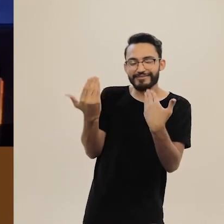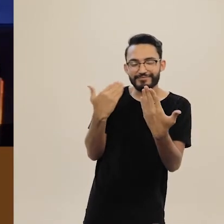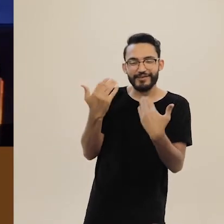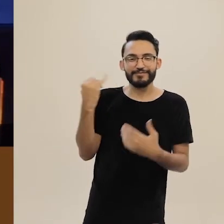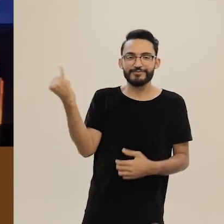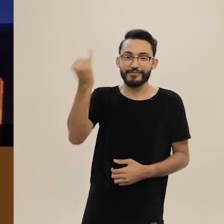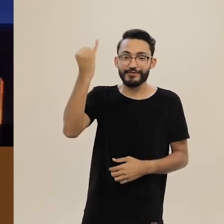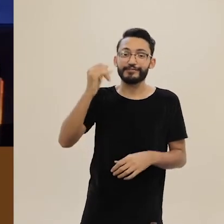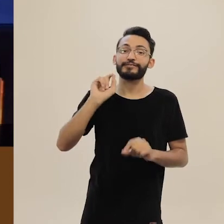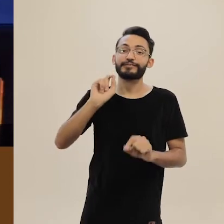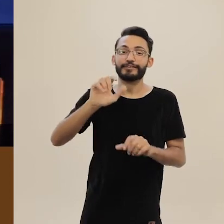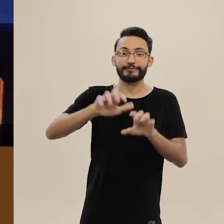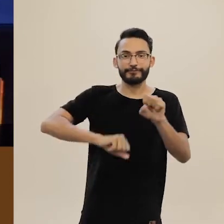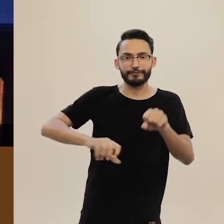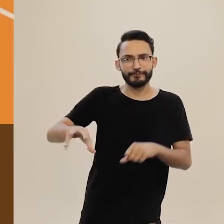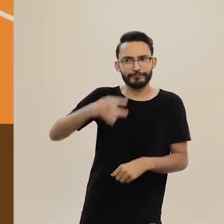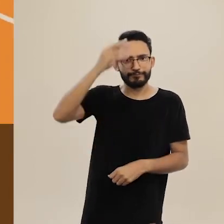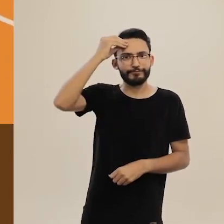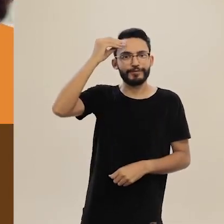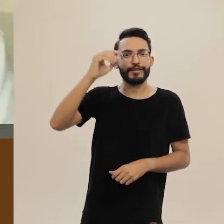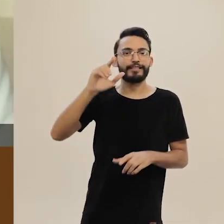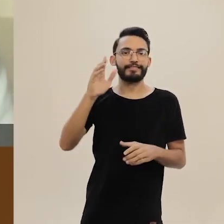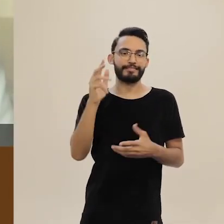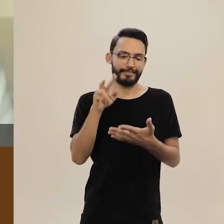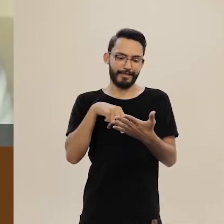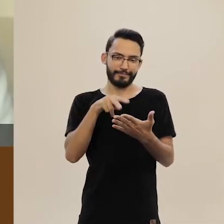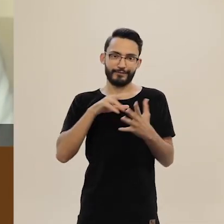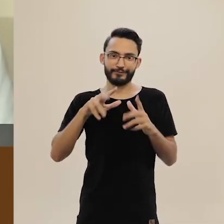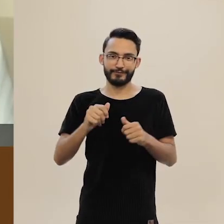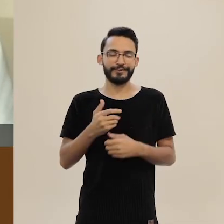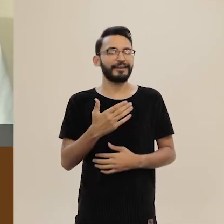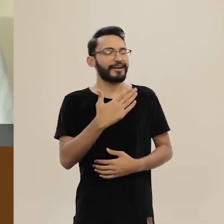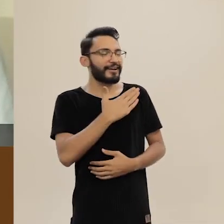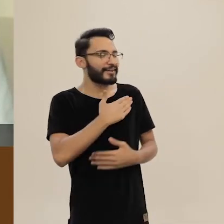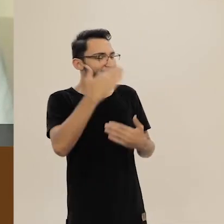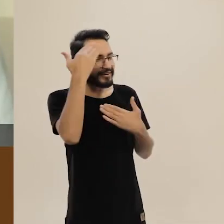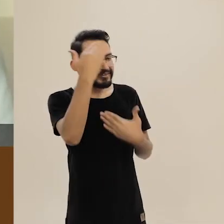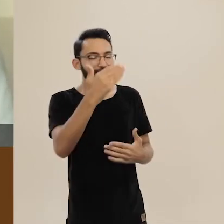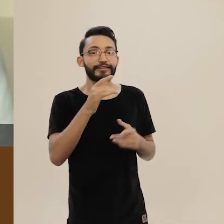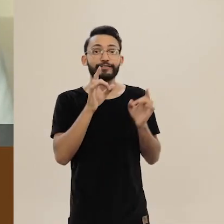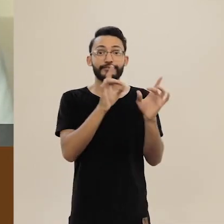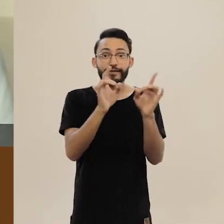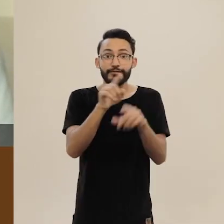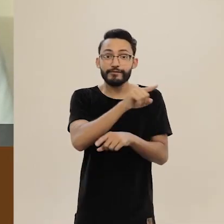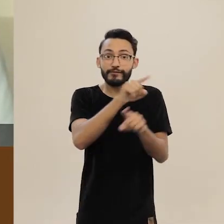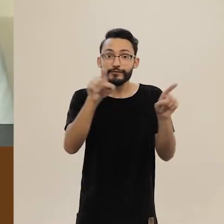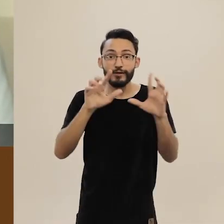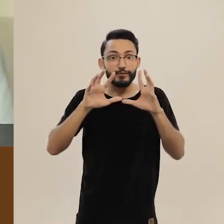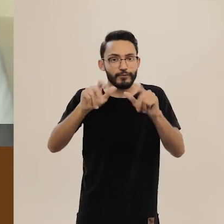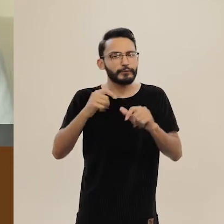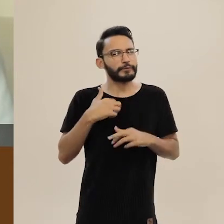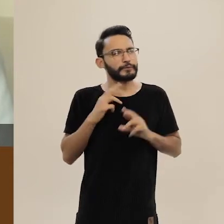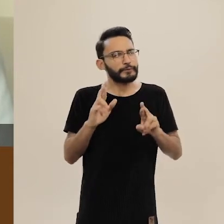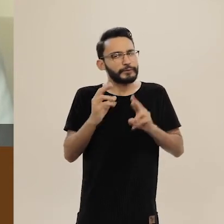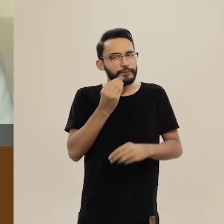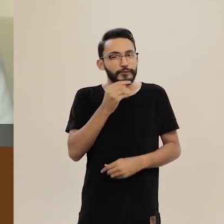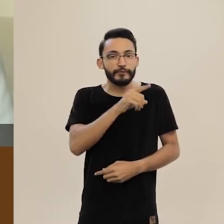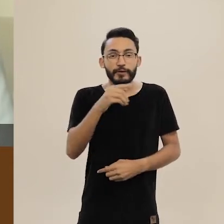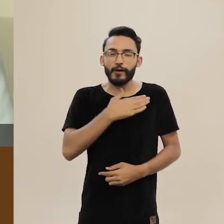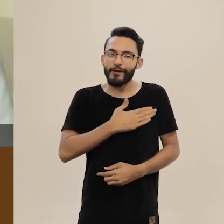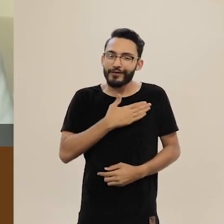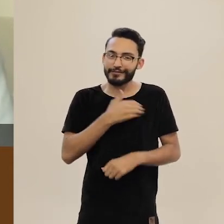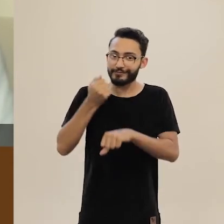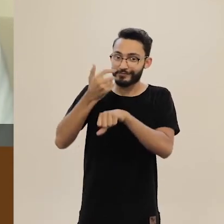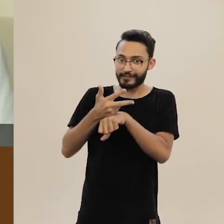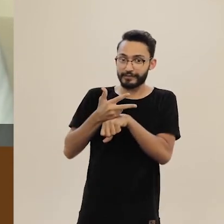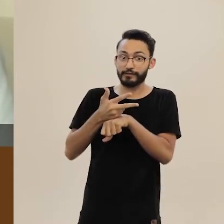-papo tão importante para a formação de leitores. Eu que agradeço. Consultoras e consultores, espero que vocês tenham gostado do